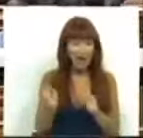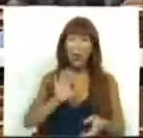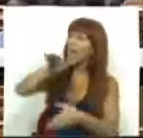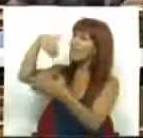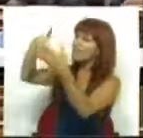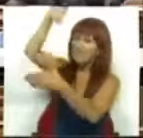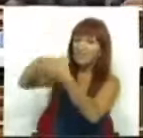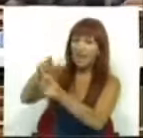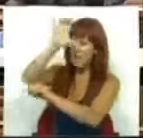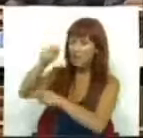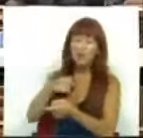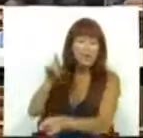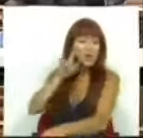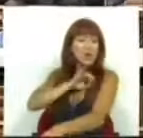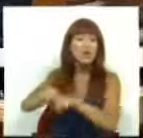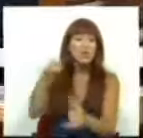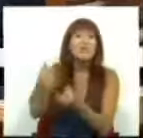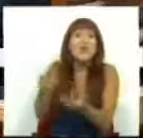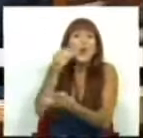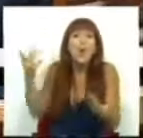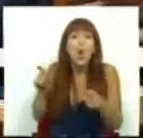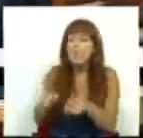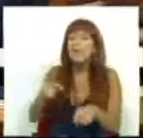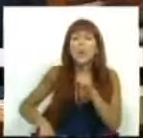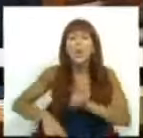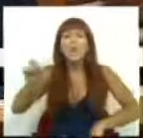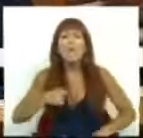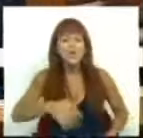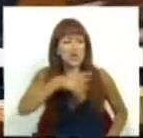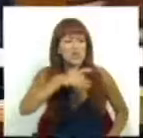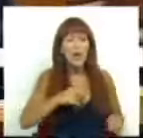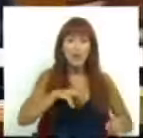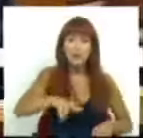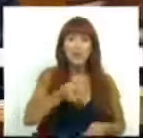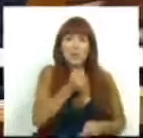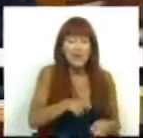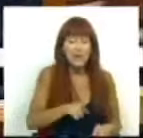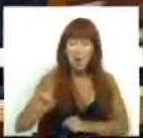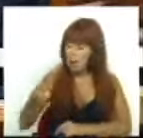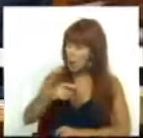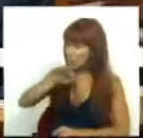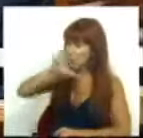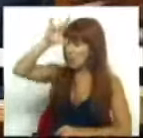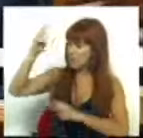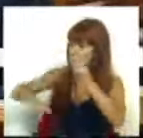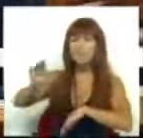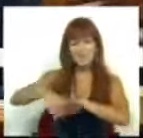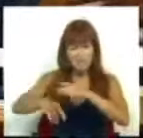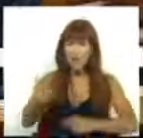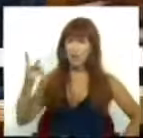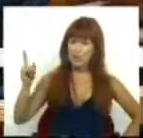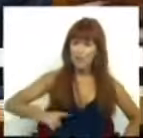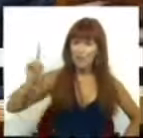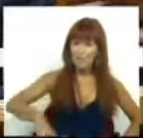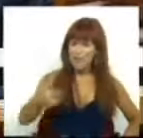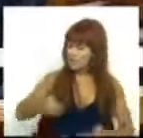nacionalizar esse risco, Sras. e Srs. Deputados. Não se furtarão a explicar aos portugueses esta medida, mesmo que o Sr. Ministro das Finanças o tenha feito por